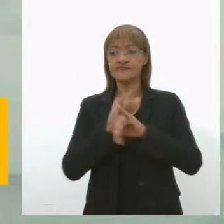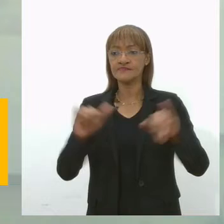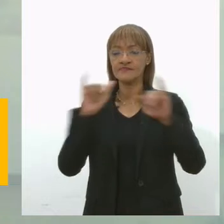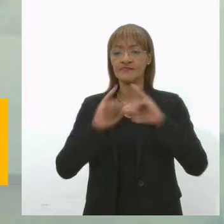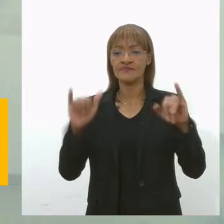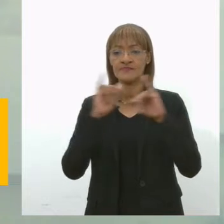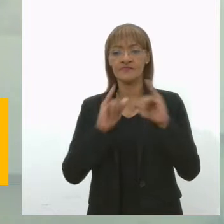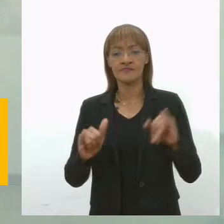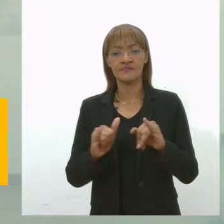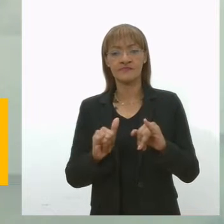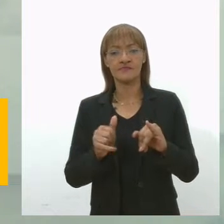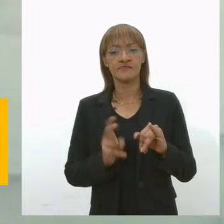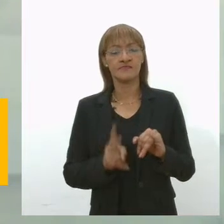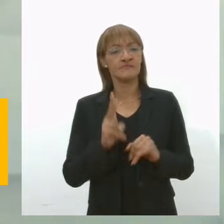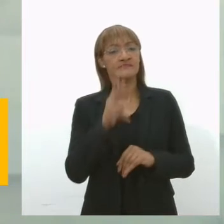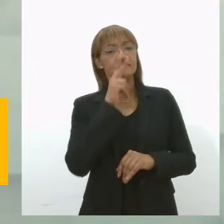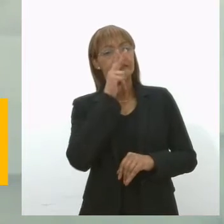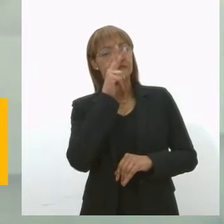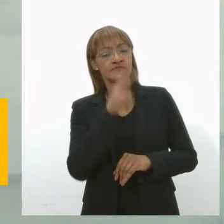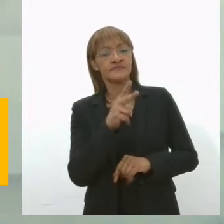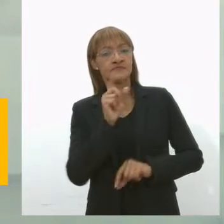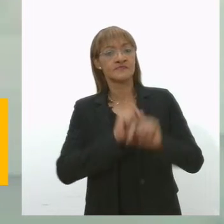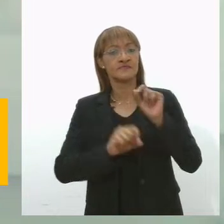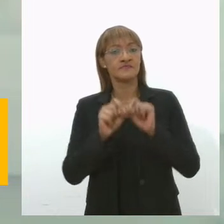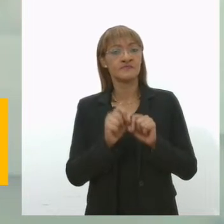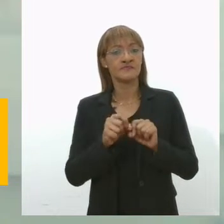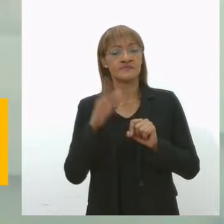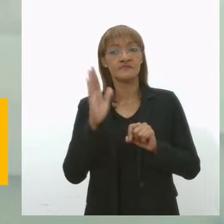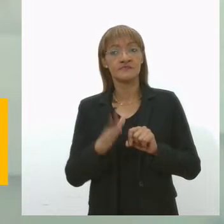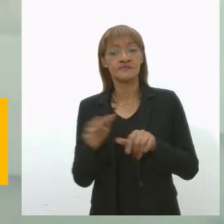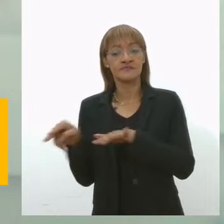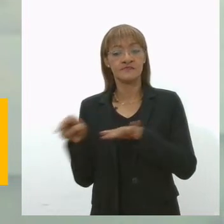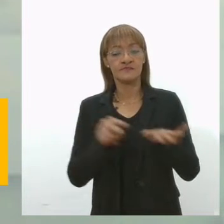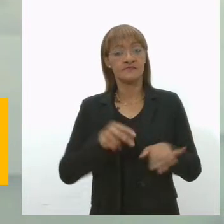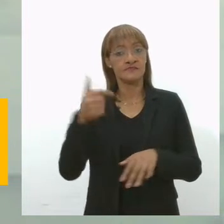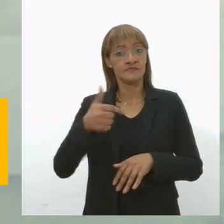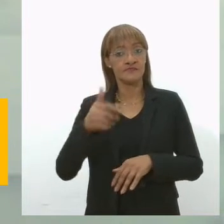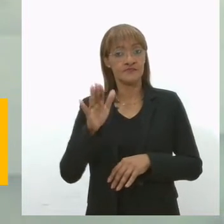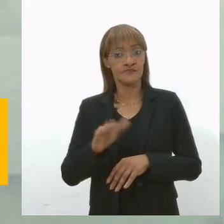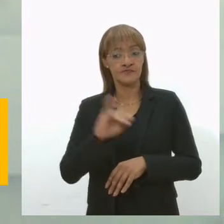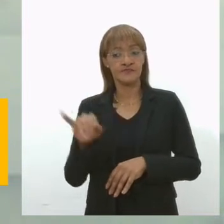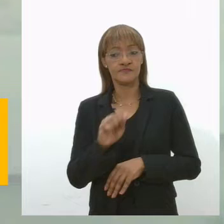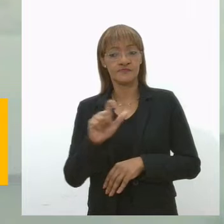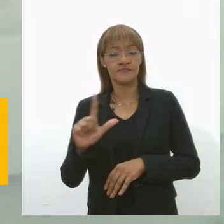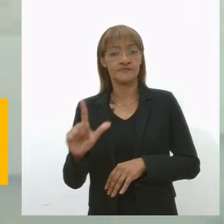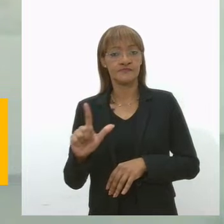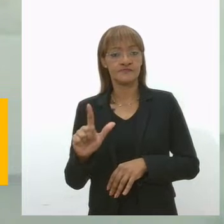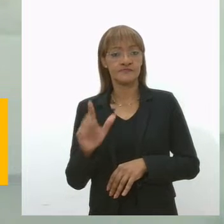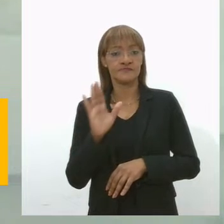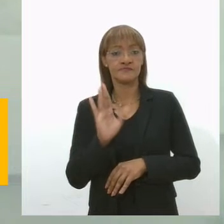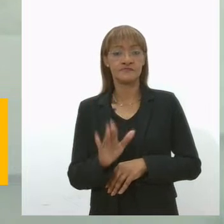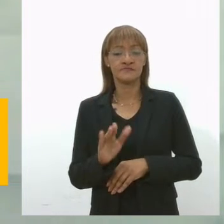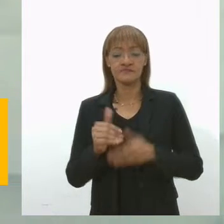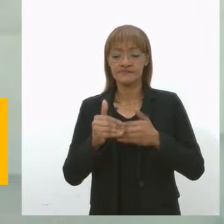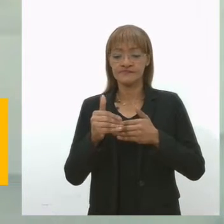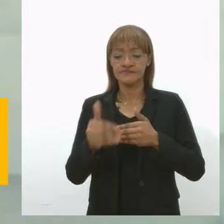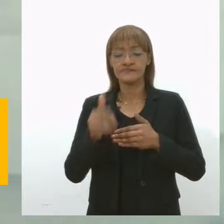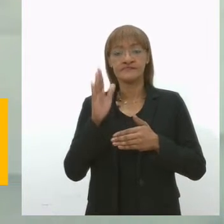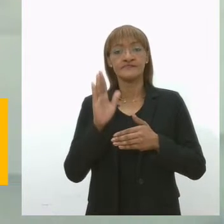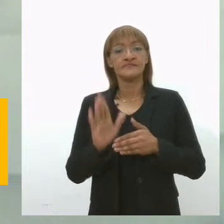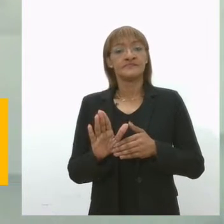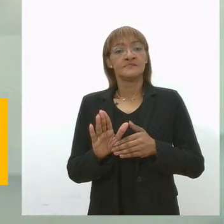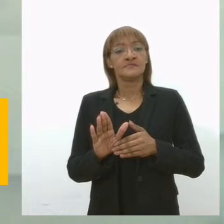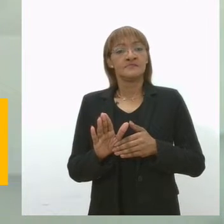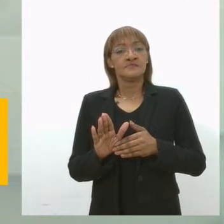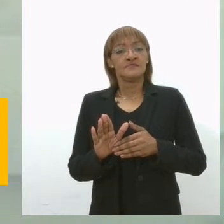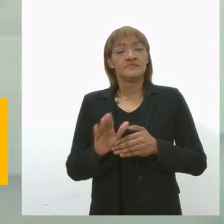ainda mais força na segunda semana do mês de julho. Então, gente está aí durante esse período, é para celebrar. Na verdade, o ano